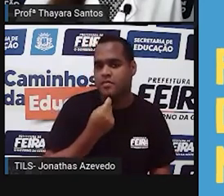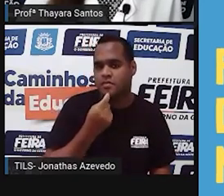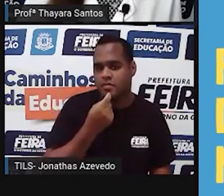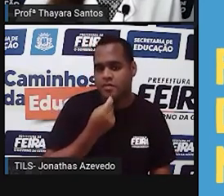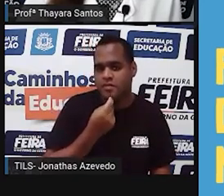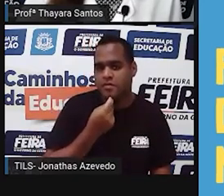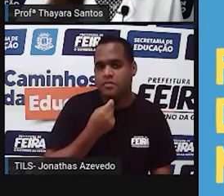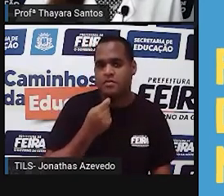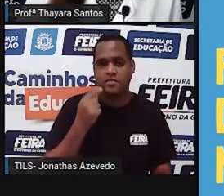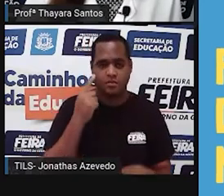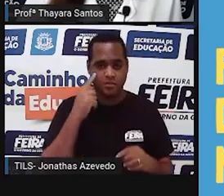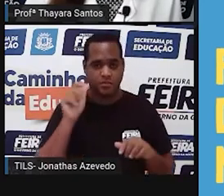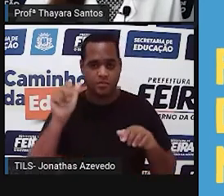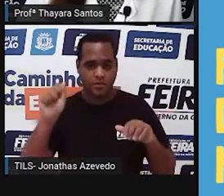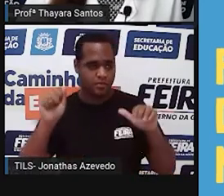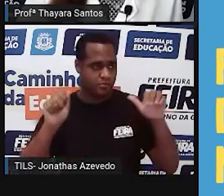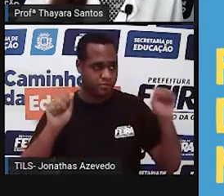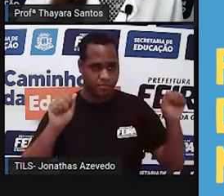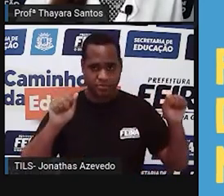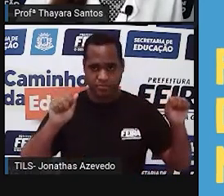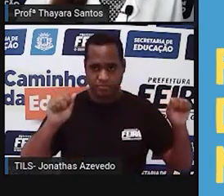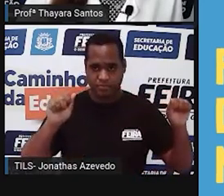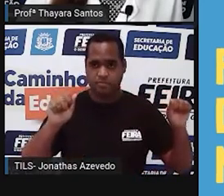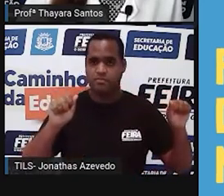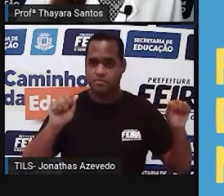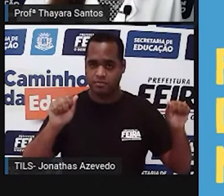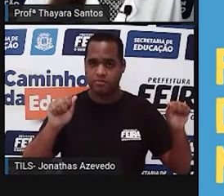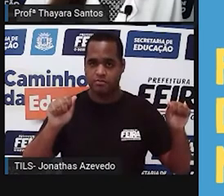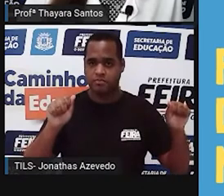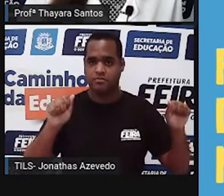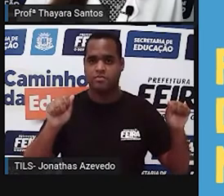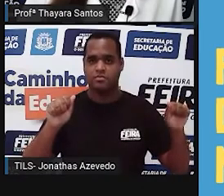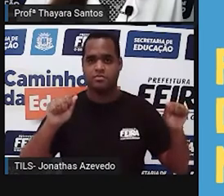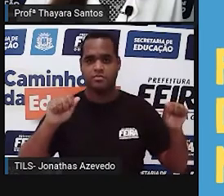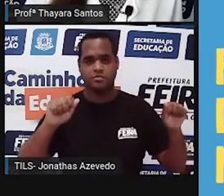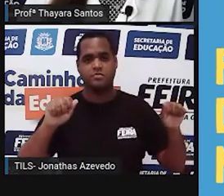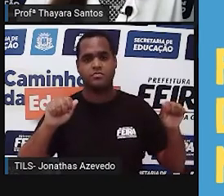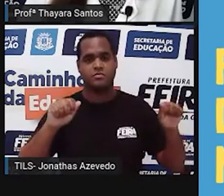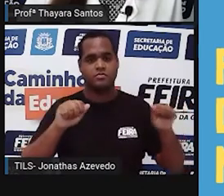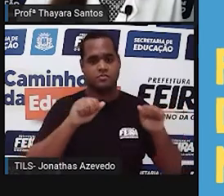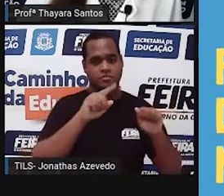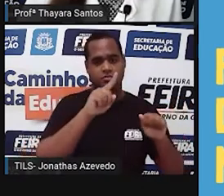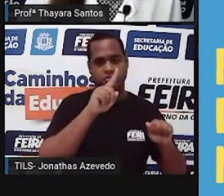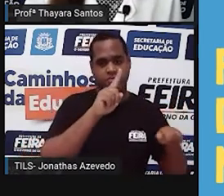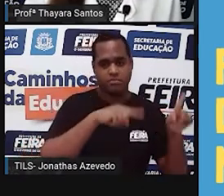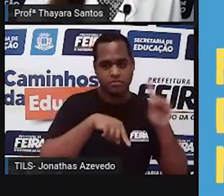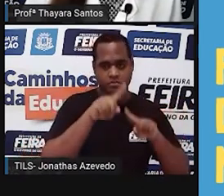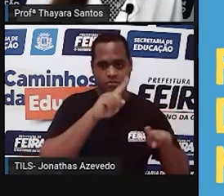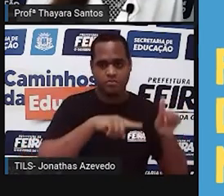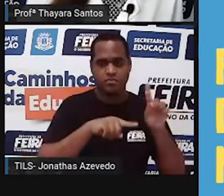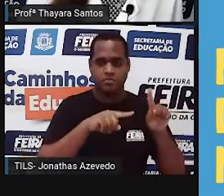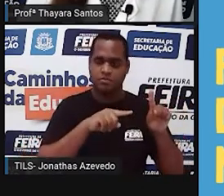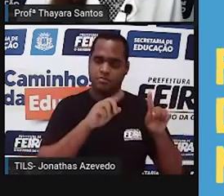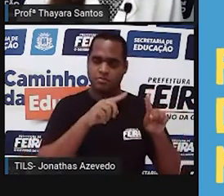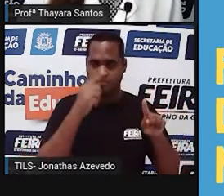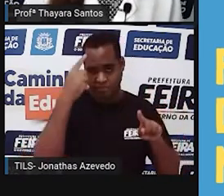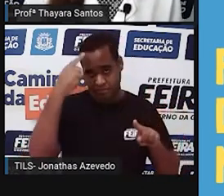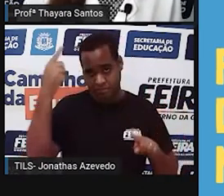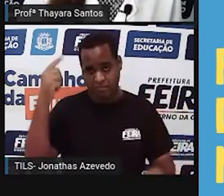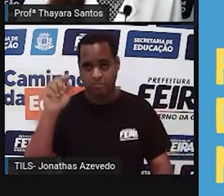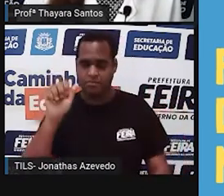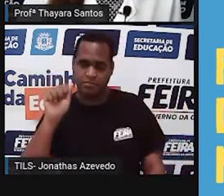genitores, pode ter sido do pai, por exemplo. Ele herdou um alelo dominante, por isso que tem essa letra A maiúscula.